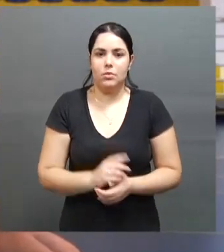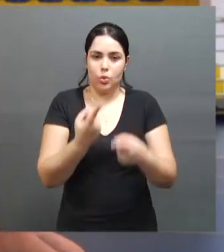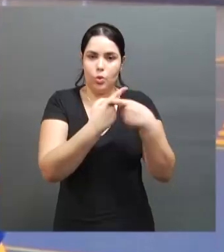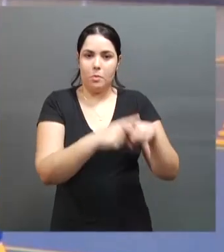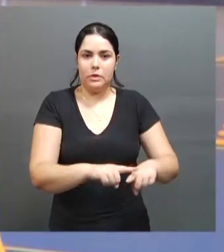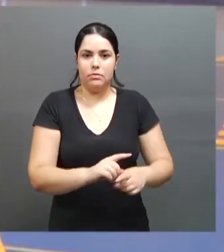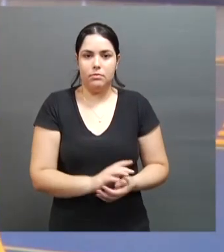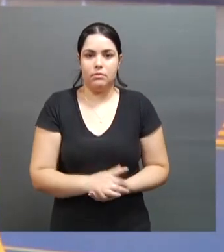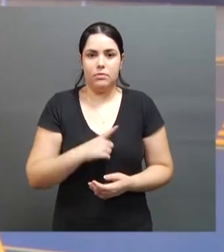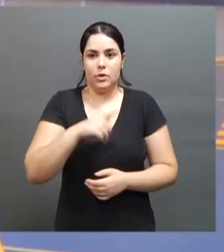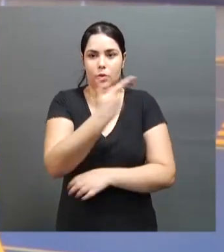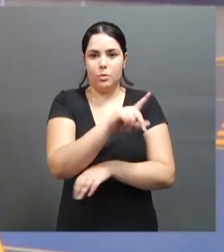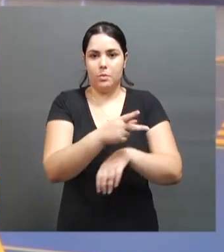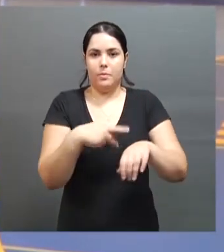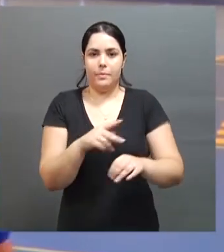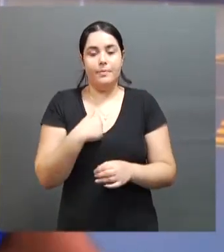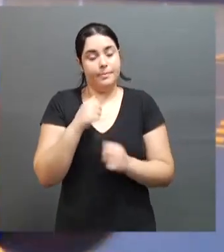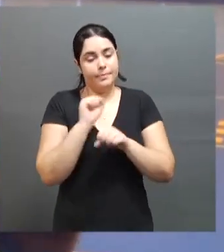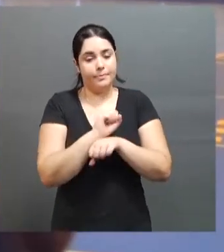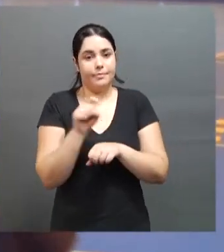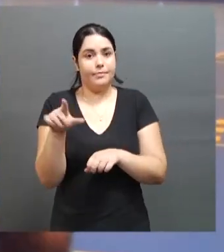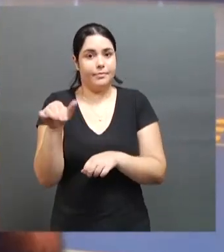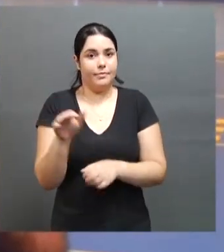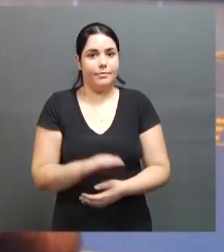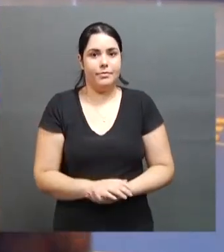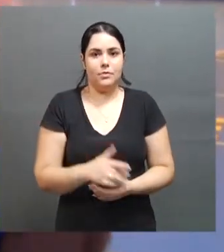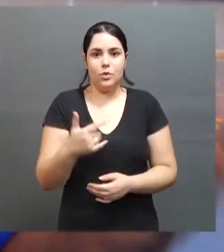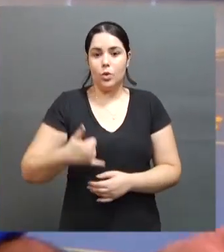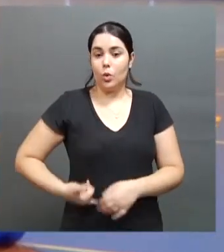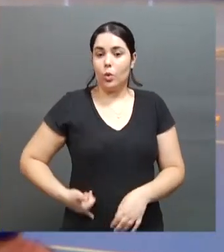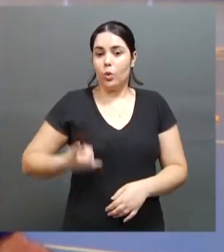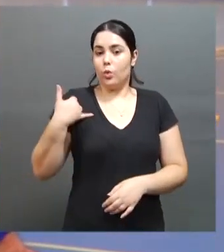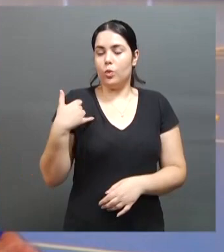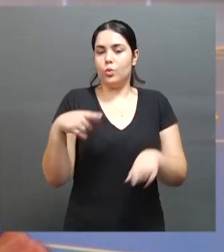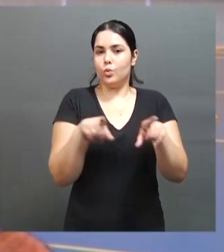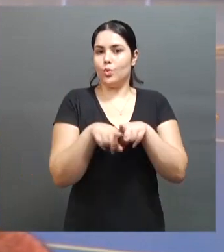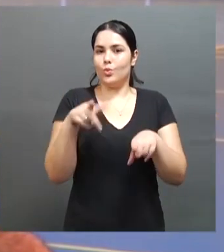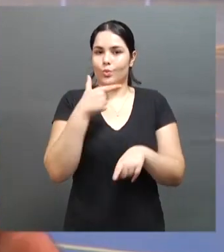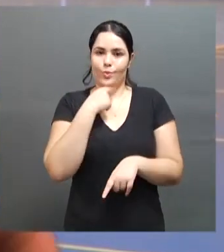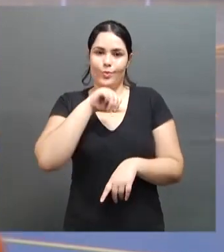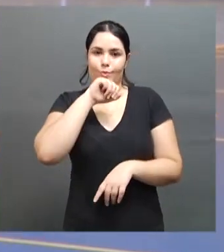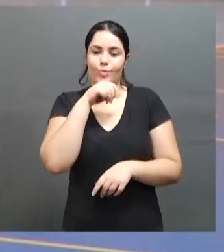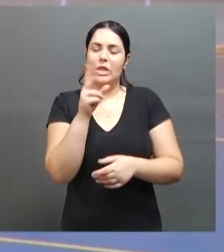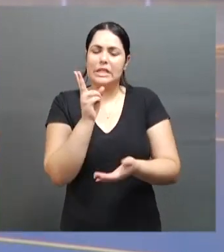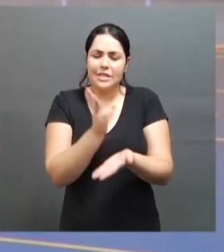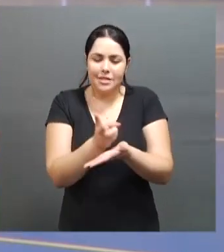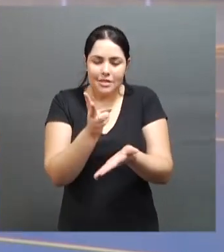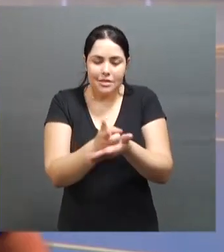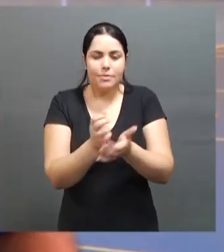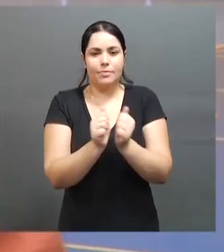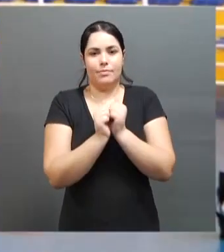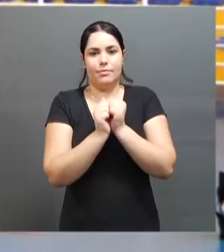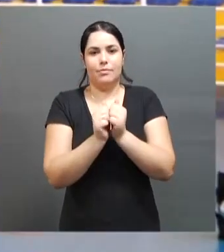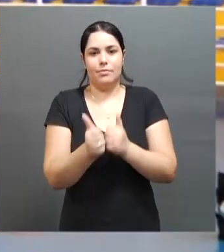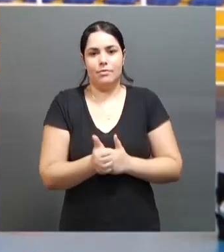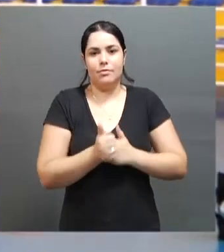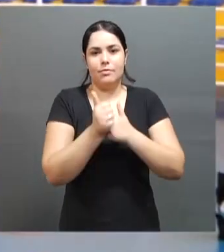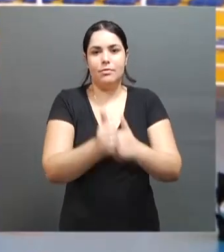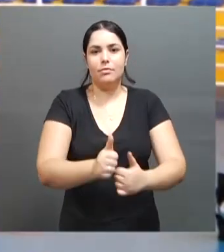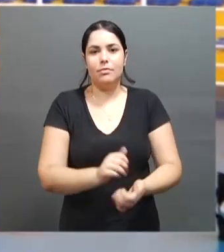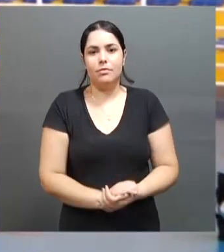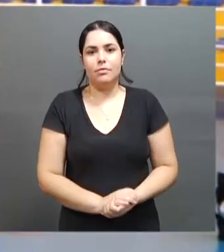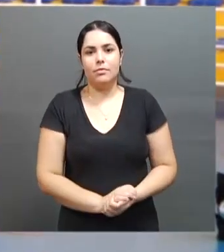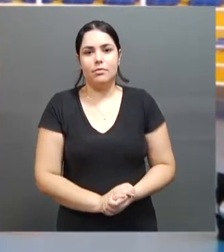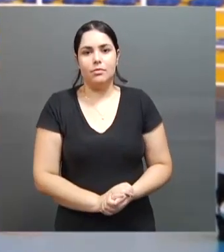competições. Orgulho também é para o pai de Matheus, que acompanha desde sempre a rotina esportiva do filho. A gente tem que ter